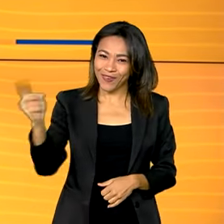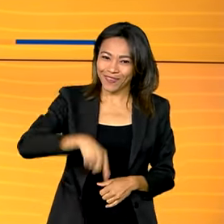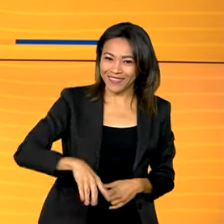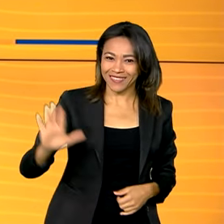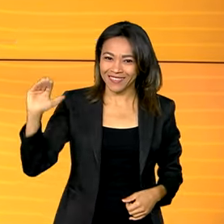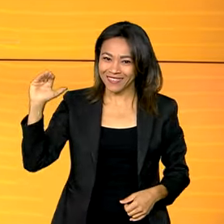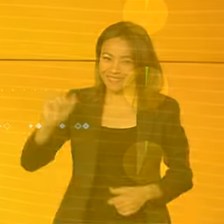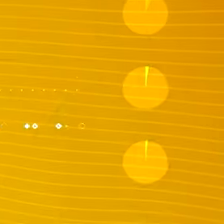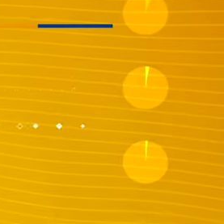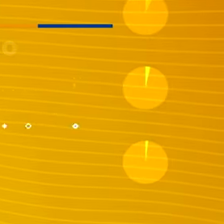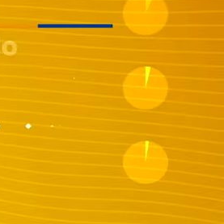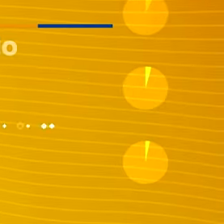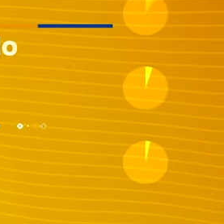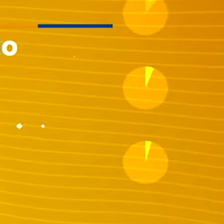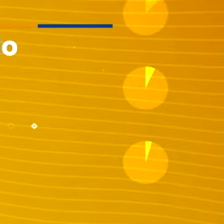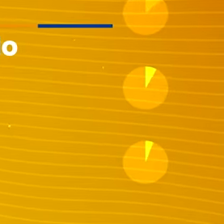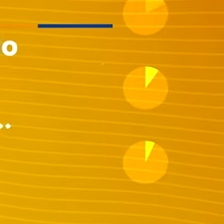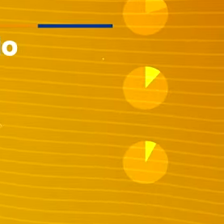intervalo. Até já.